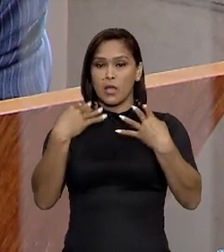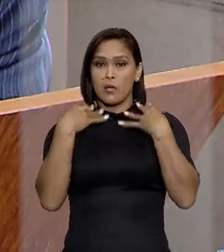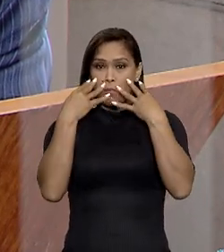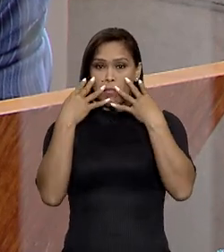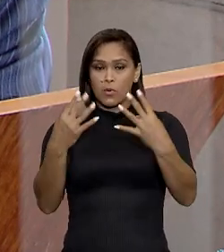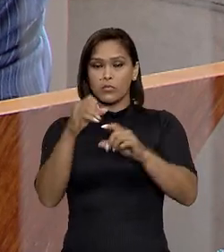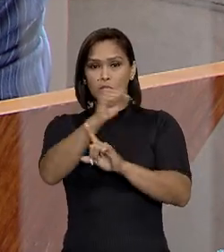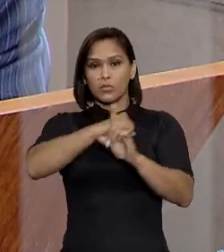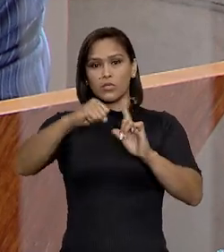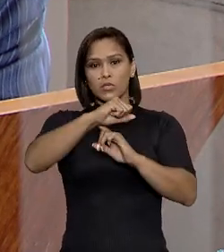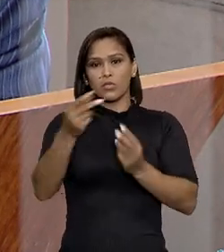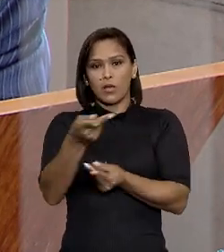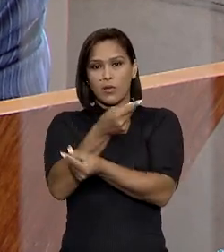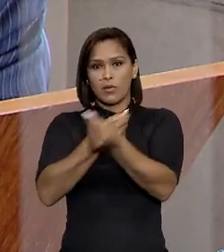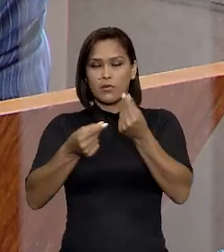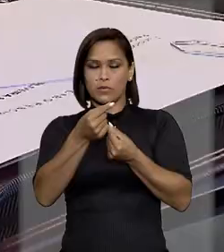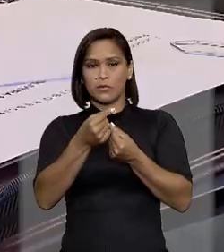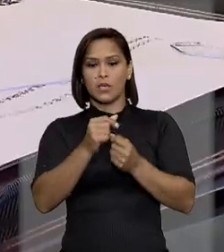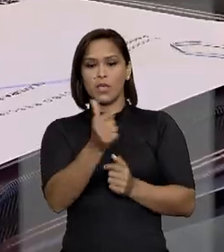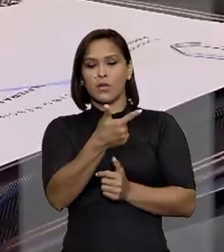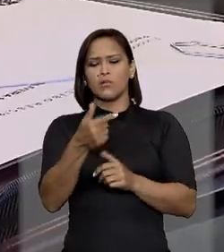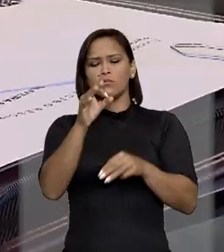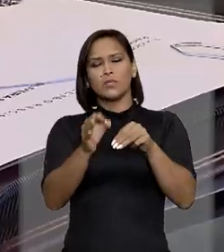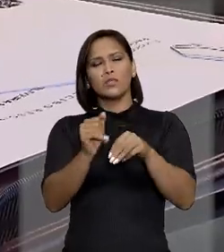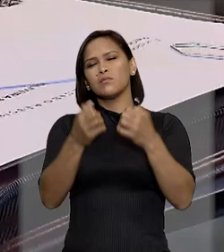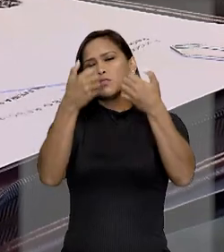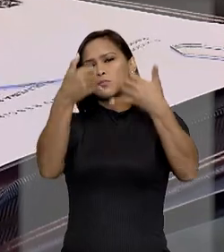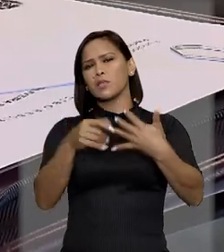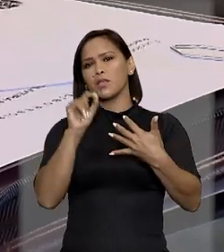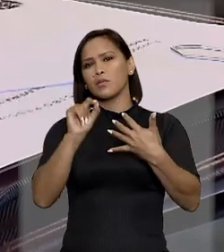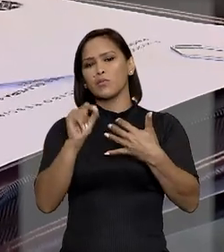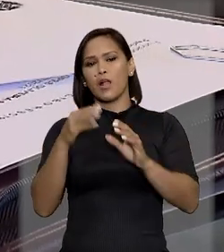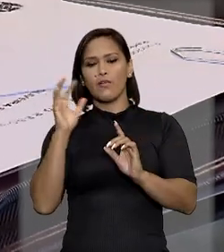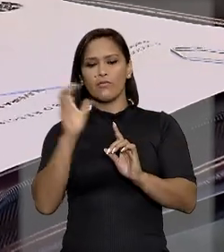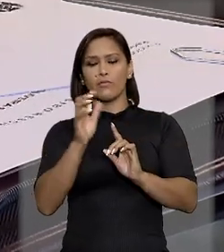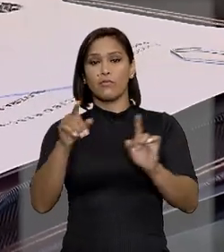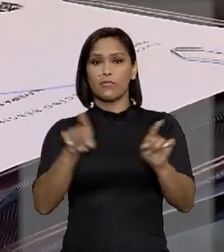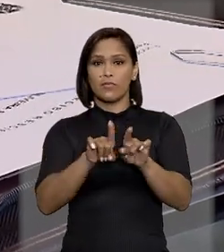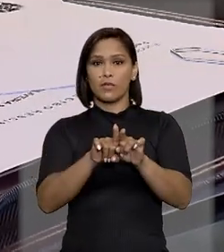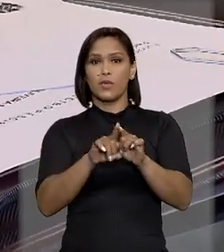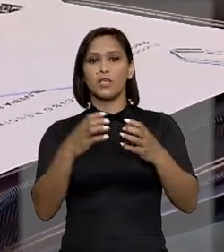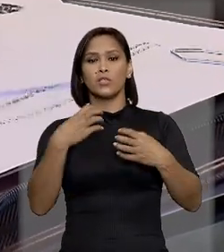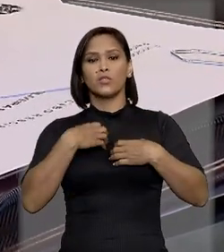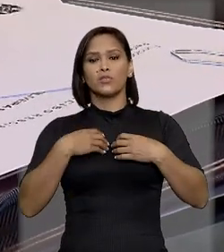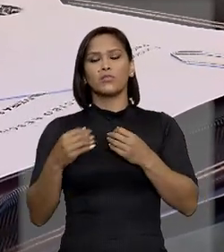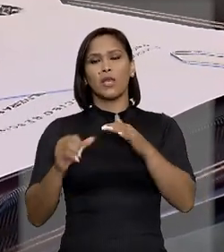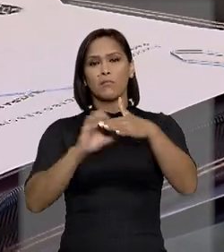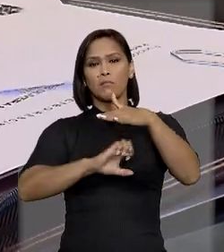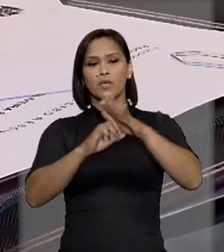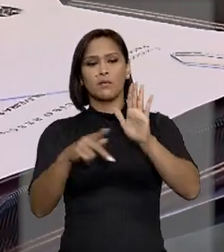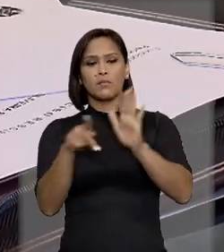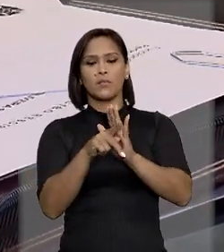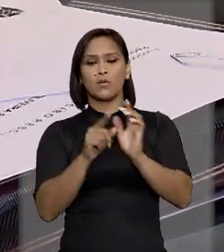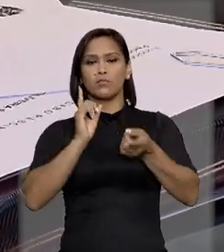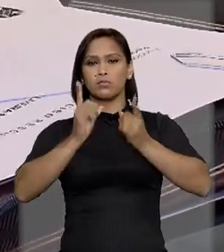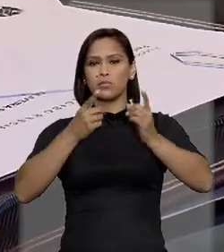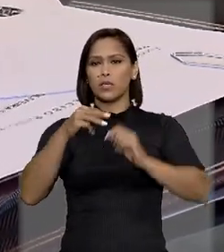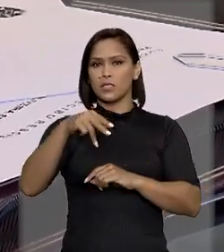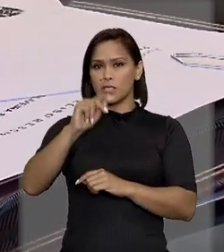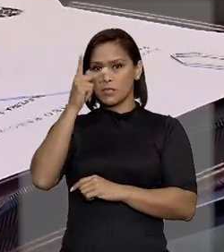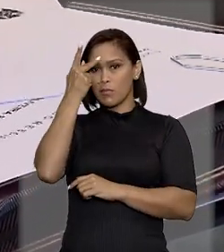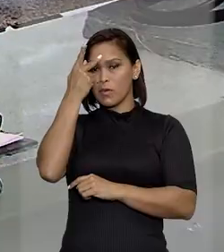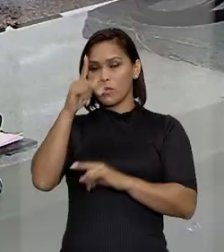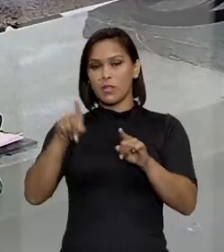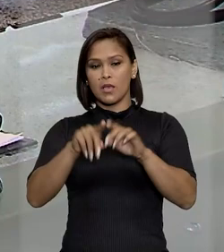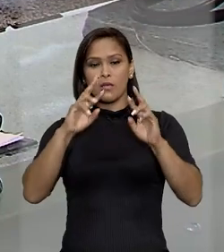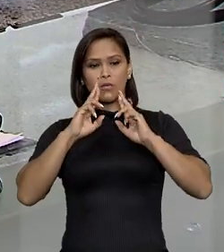interesse público, social e econômico. Segundo o ministro, isso provavelmente afetaria também a situação da concessionária do rodoanel de